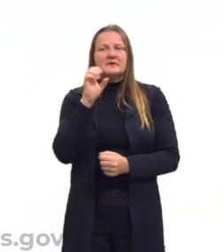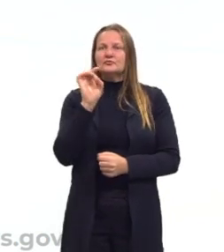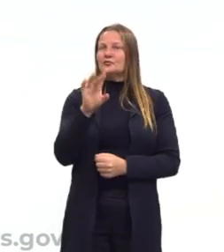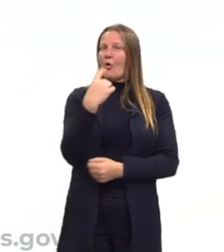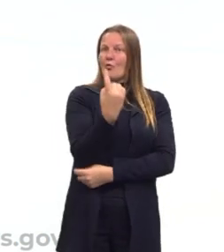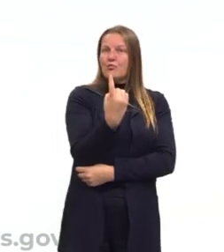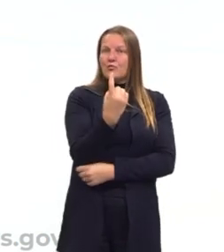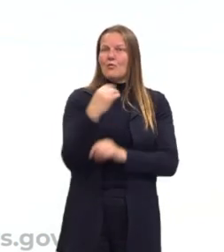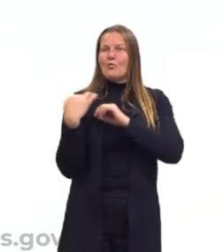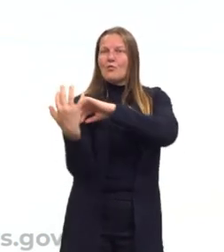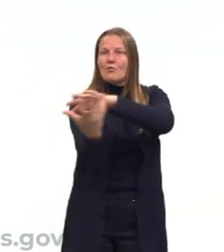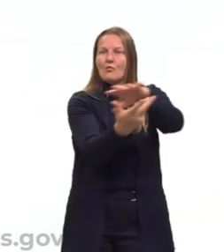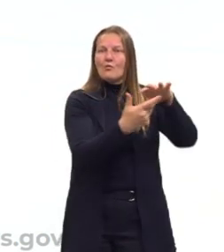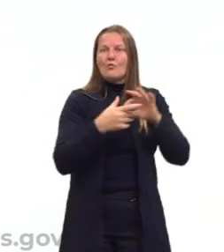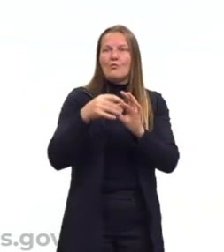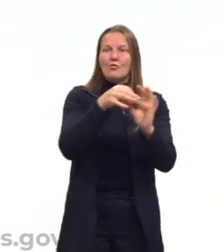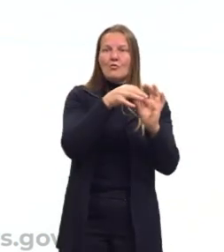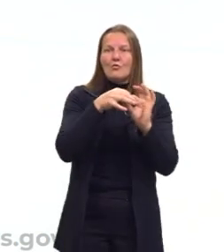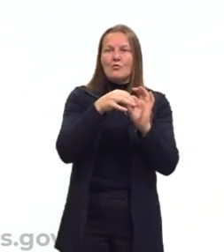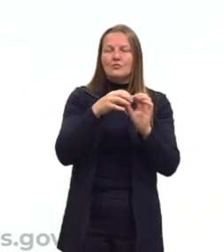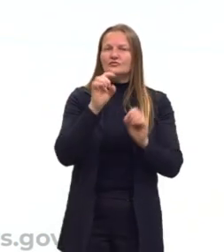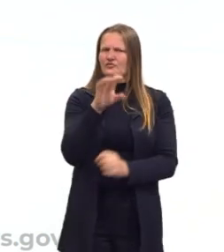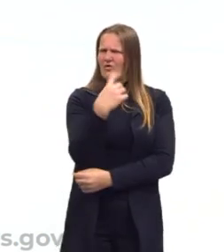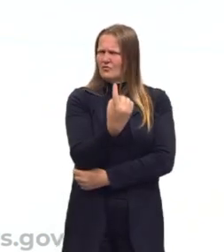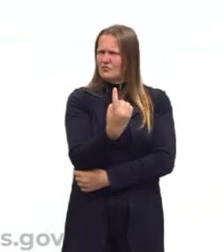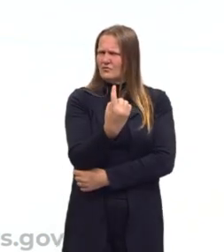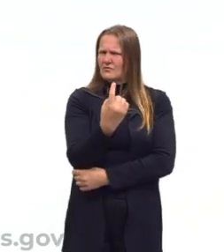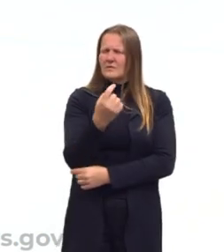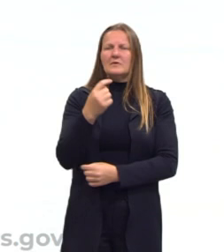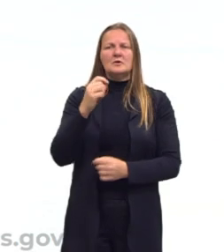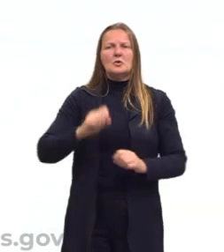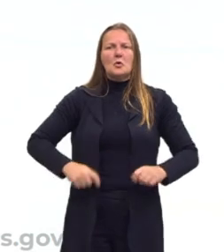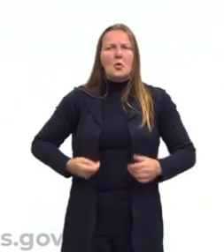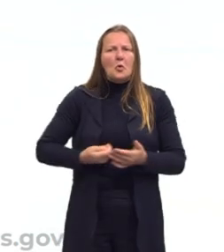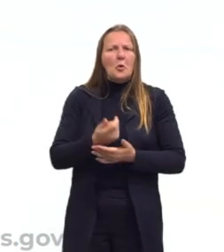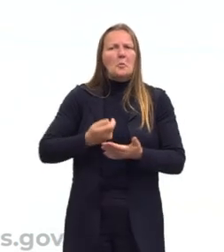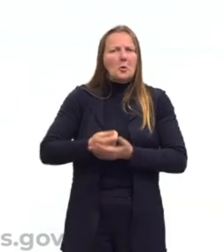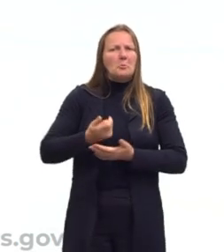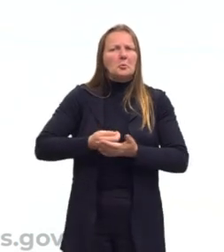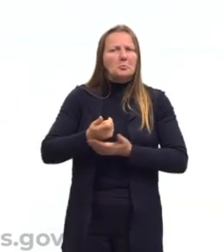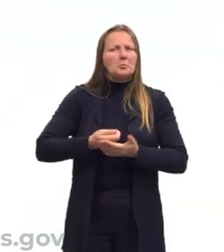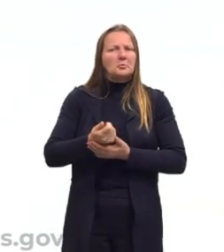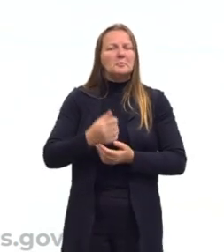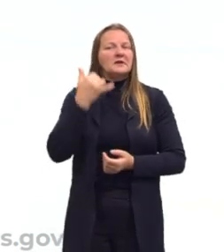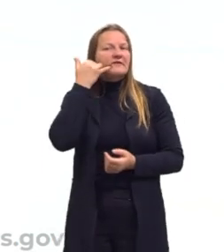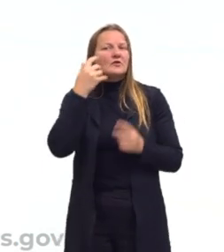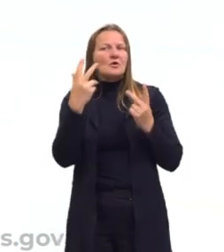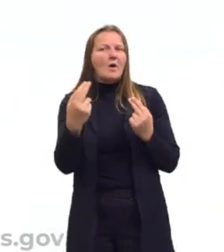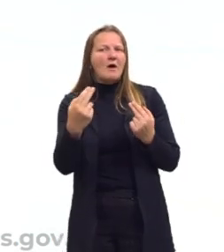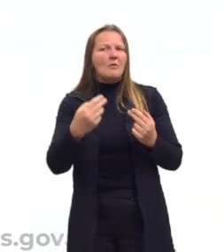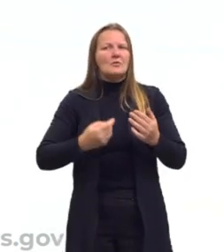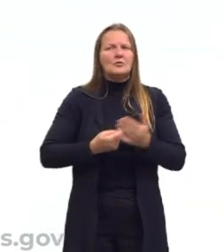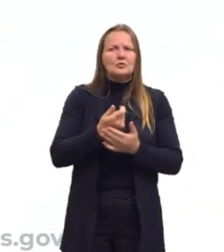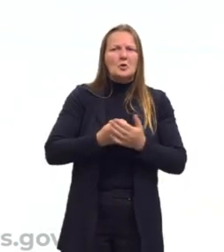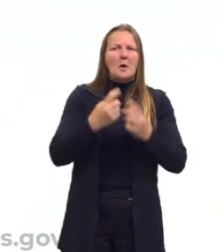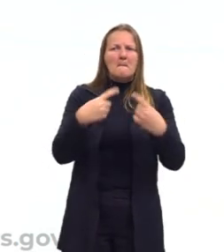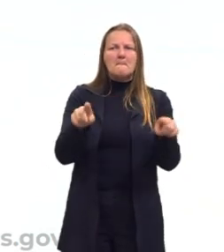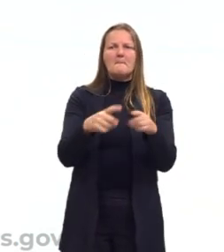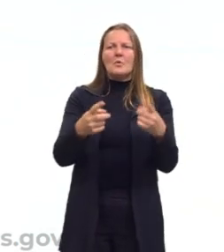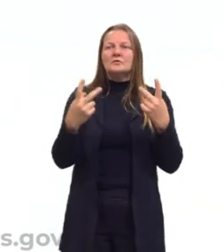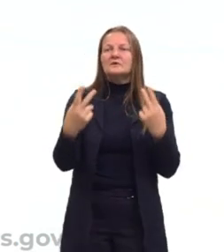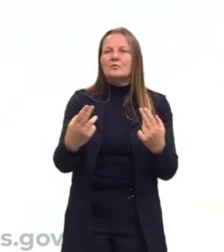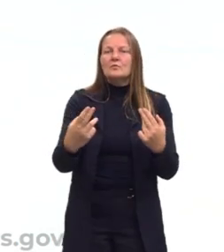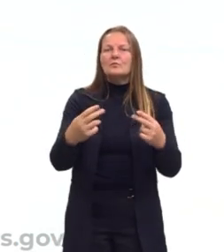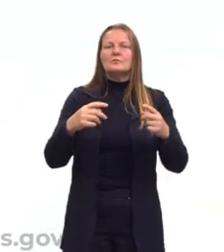pensamento da globalização. Agora, todo mundo vai consumir o mesmo tipo de telefone. Todo mundo vai consumir o mesmo estilo de música. Todo